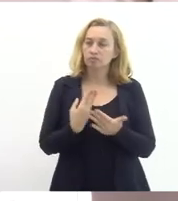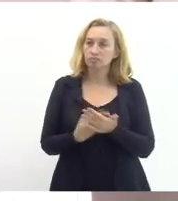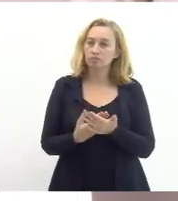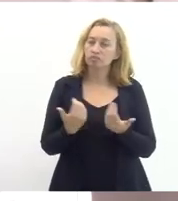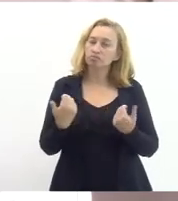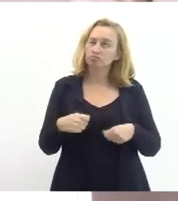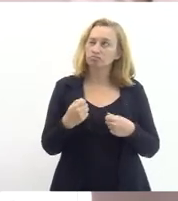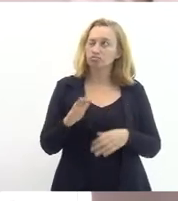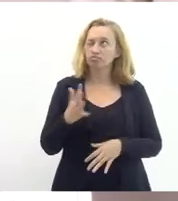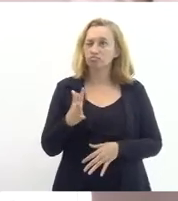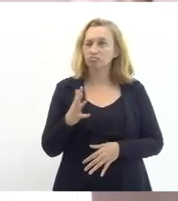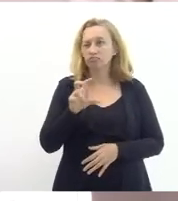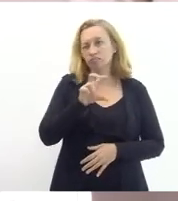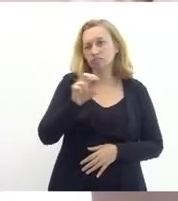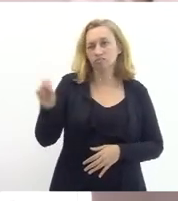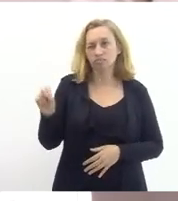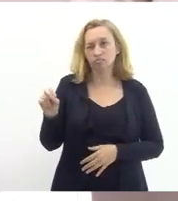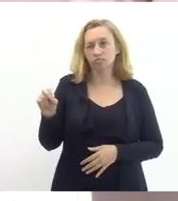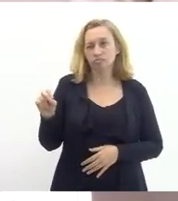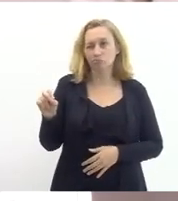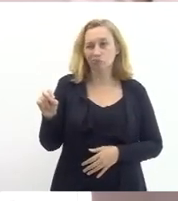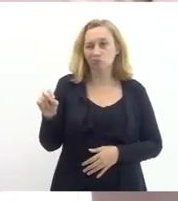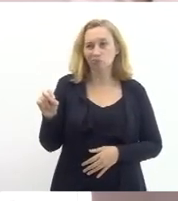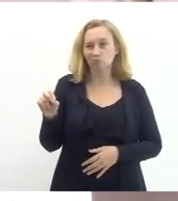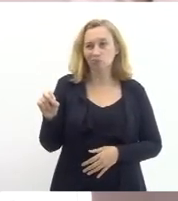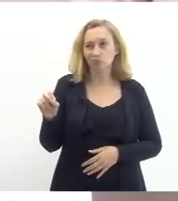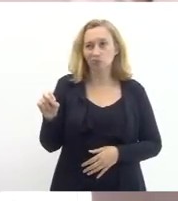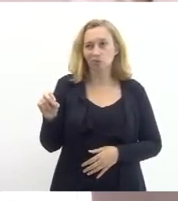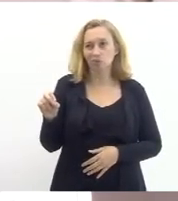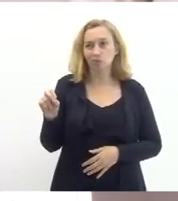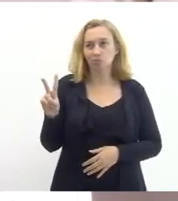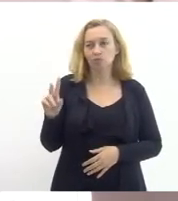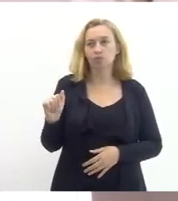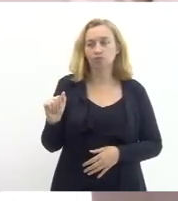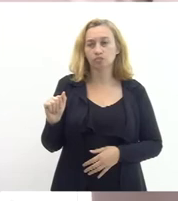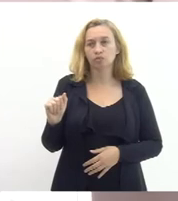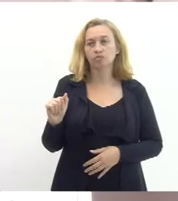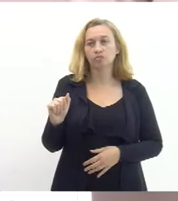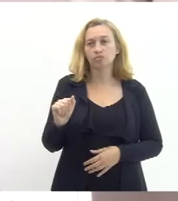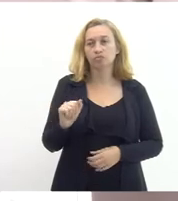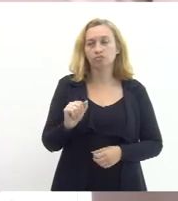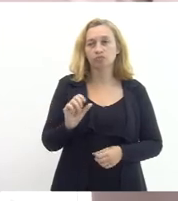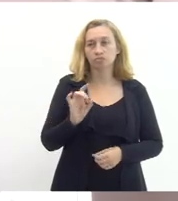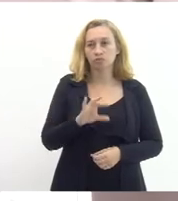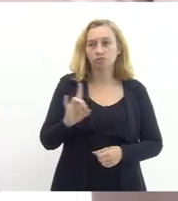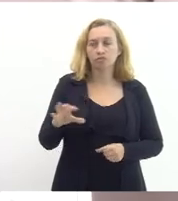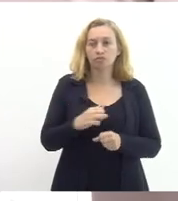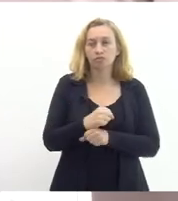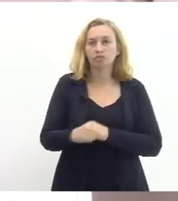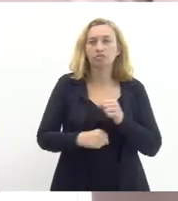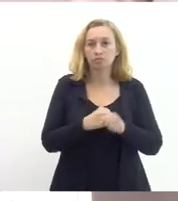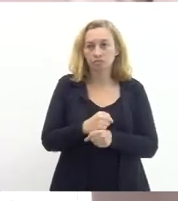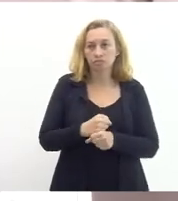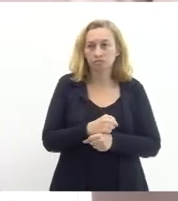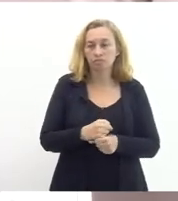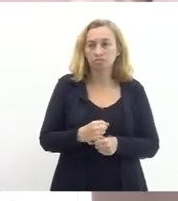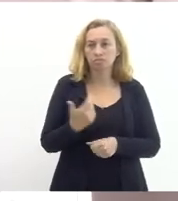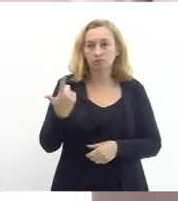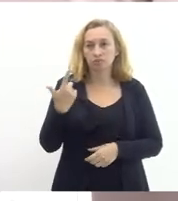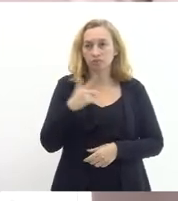de pelo menos 500 500 vagas por ano para a gente manter o que a gente